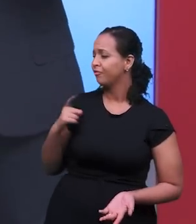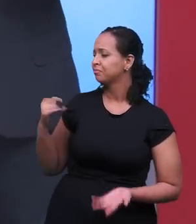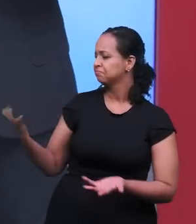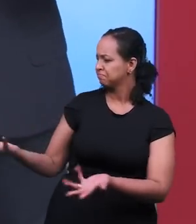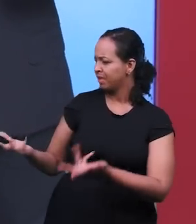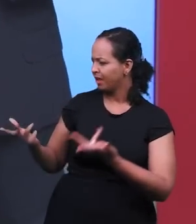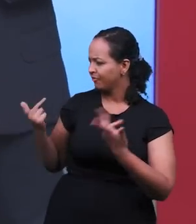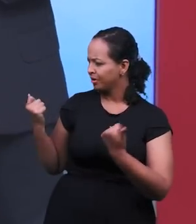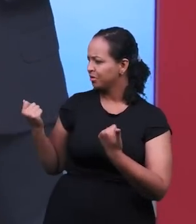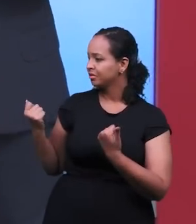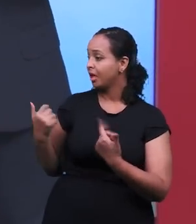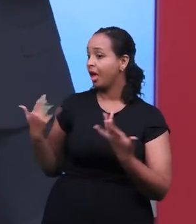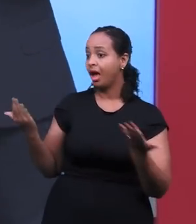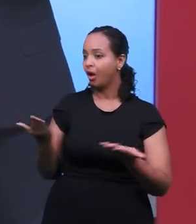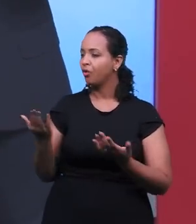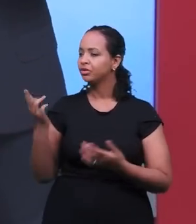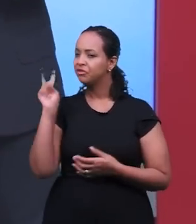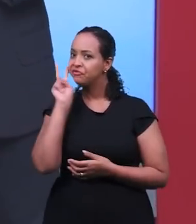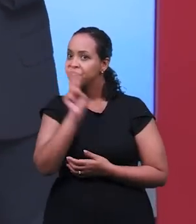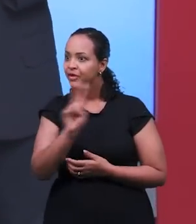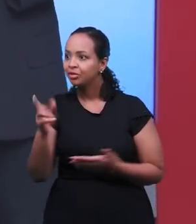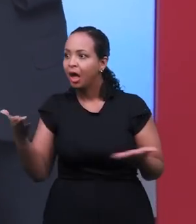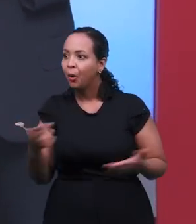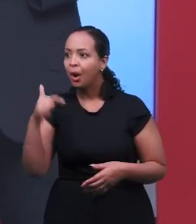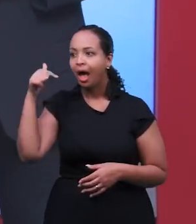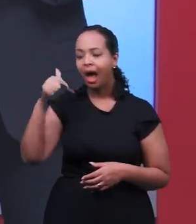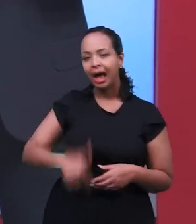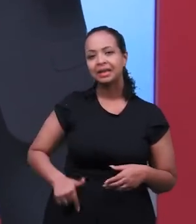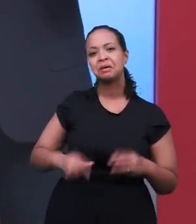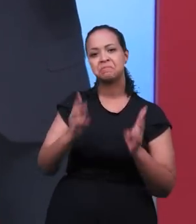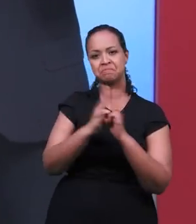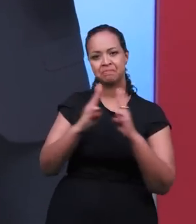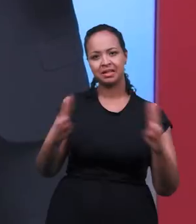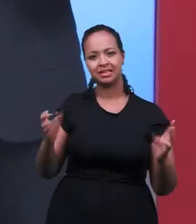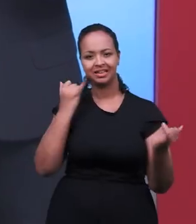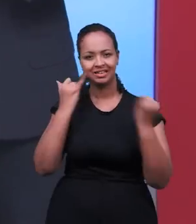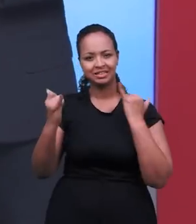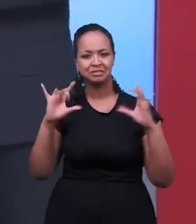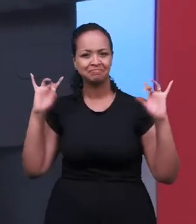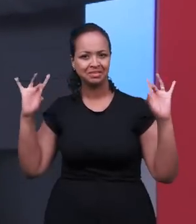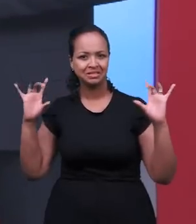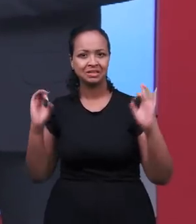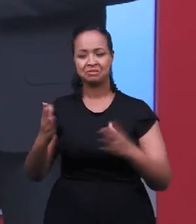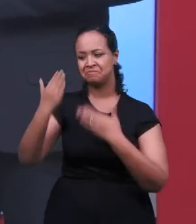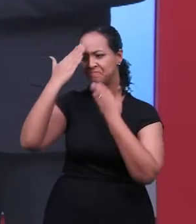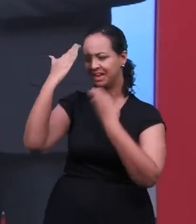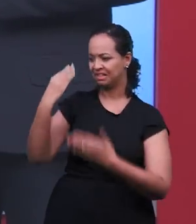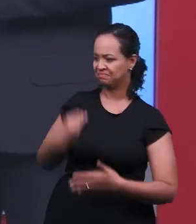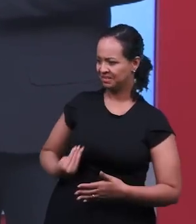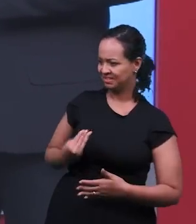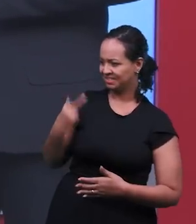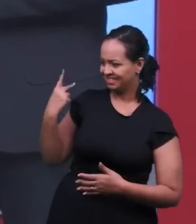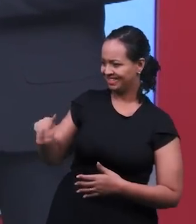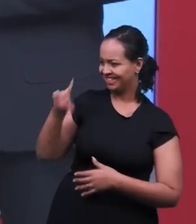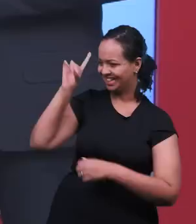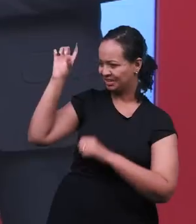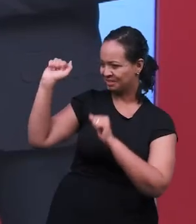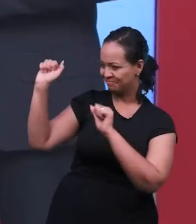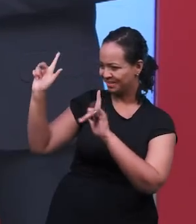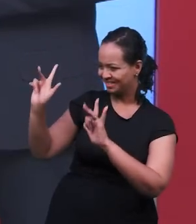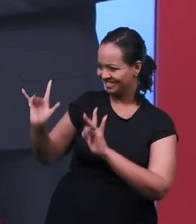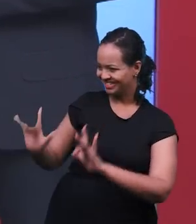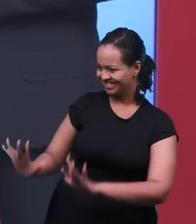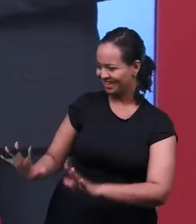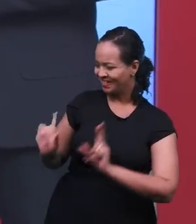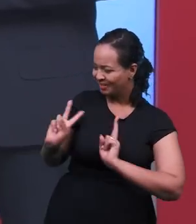maravilhoso e os irmãos estão agora conferindo no Manaí News Especial. Obrigado pela sua participação, pastor José Júnior, que Deus